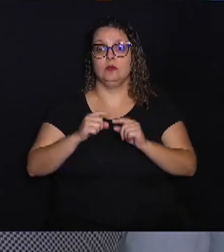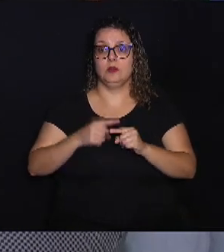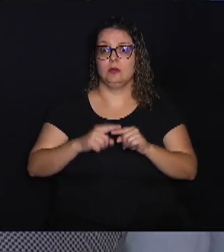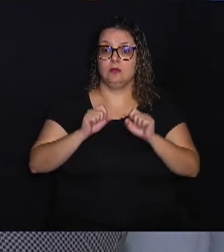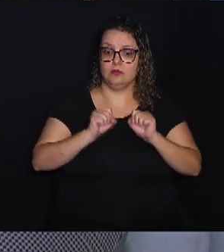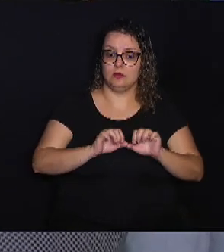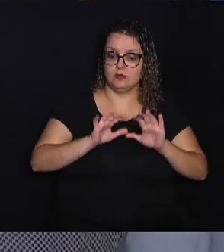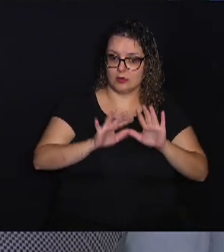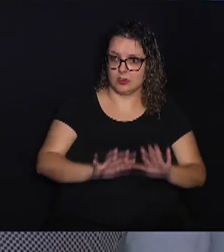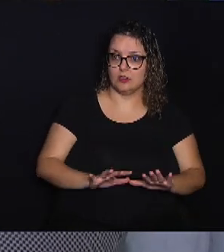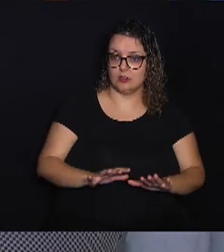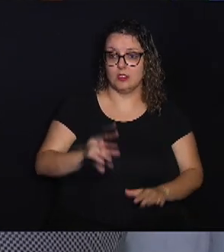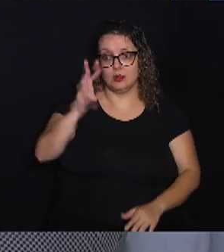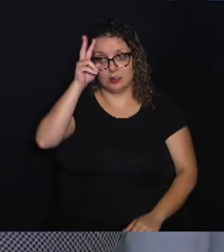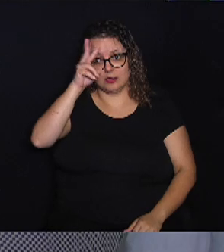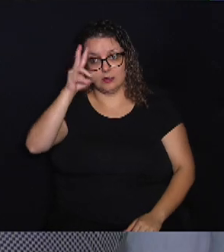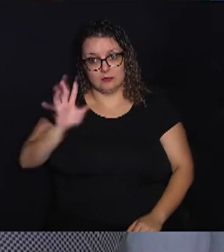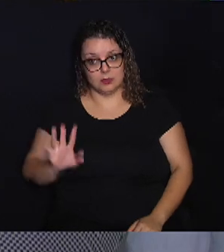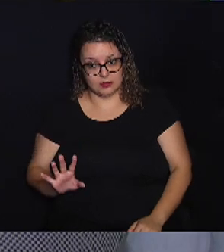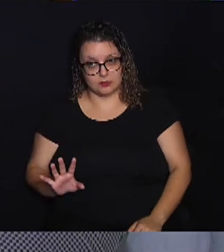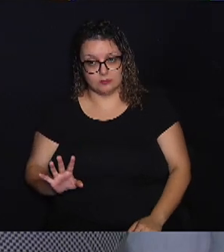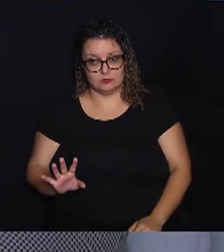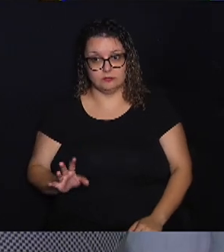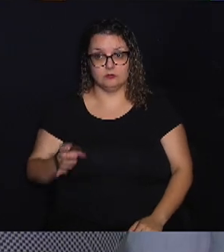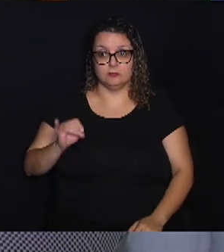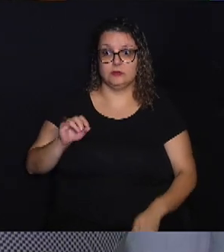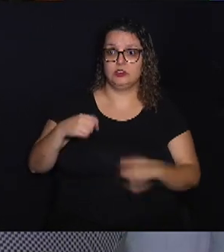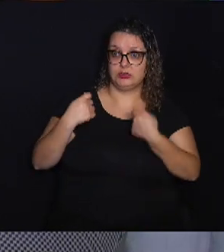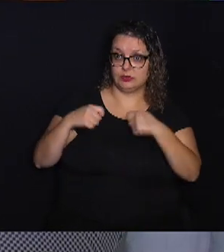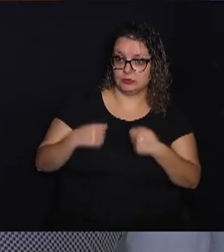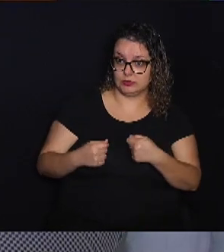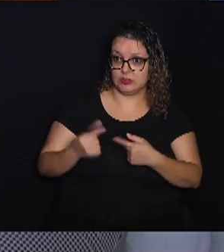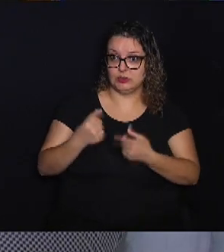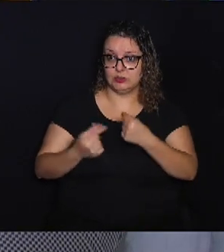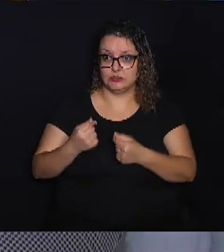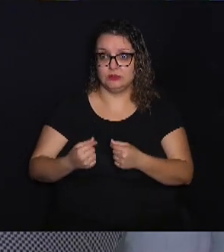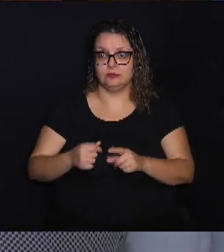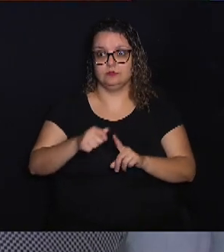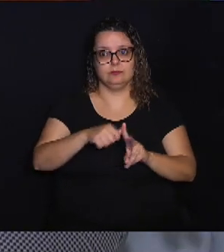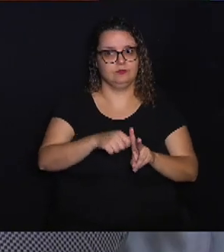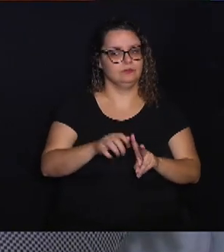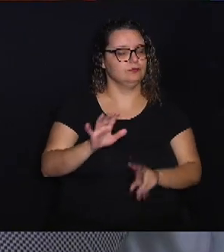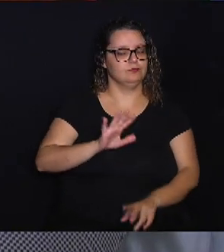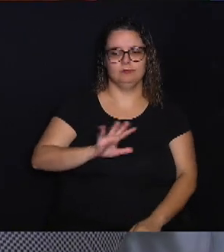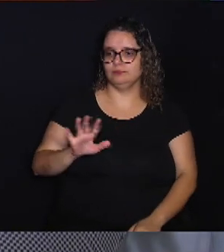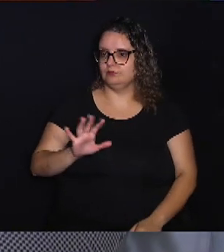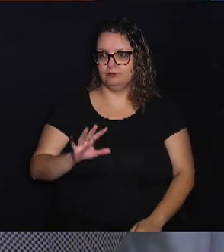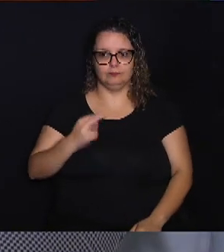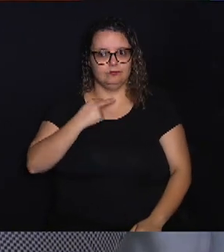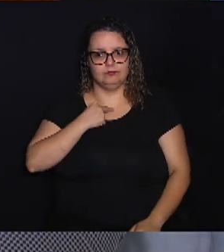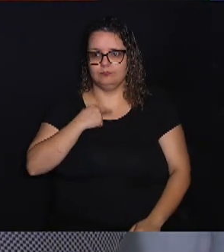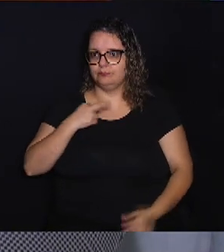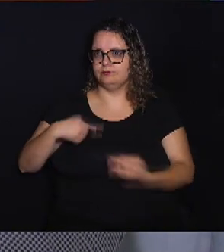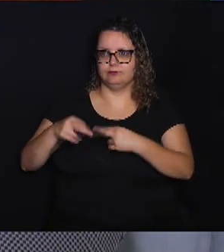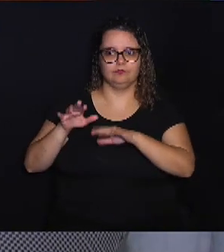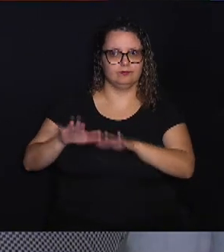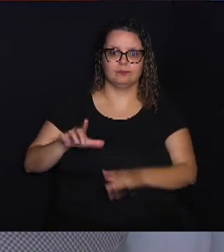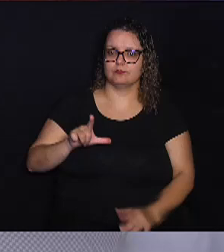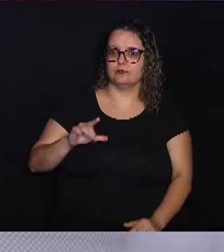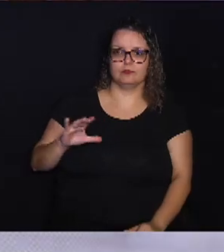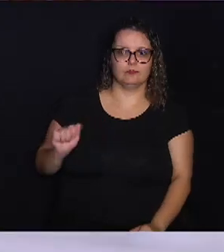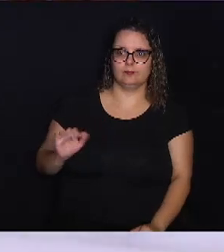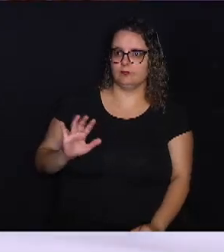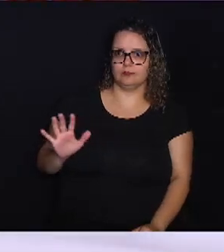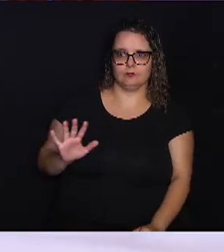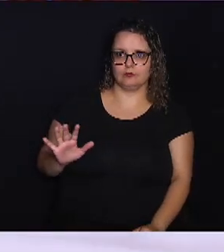Então, lembrando que se você precisa do dinheiro para daqui a dois meses, esse dinheiro não pode estar aplicado a uma LCA.